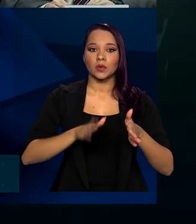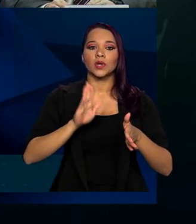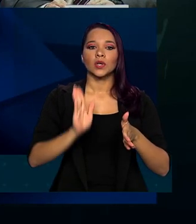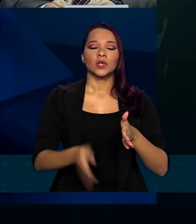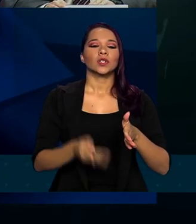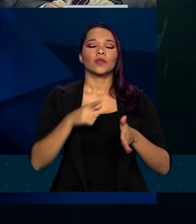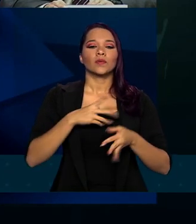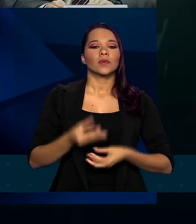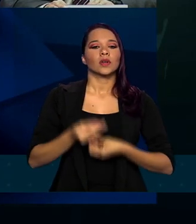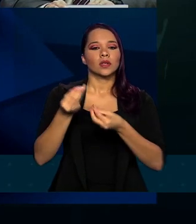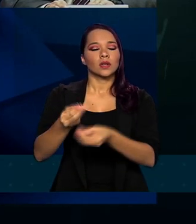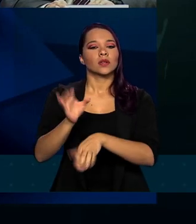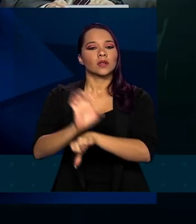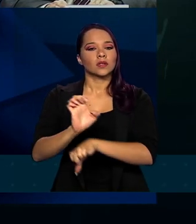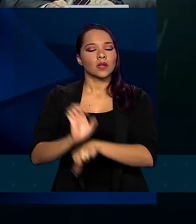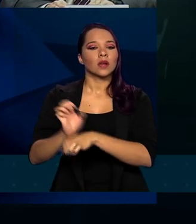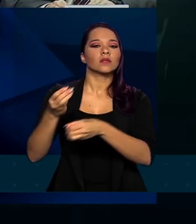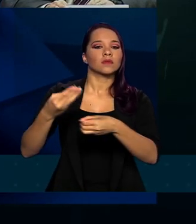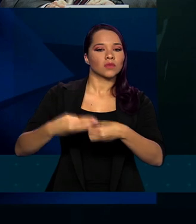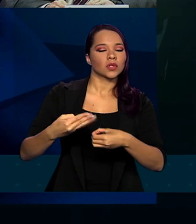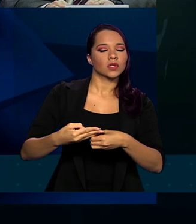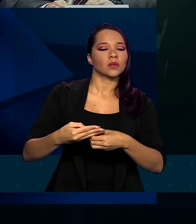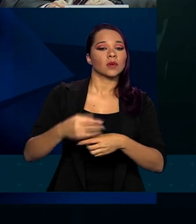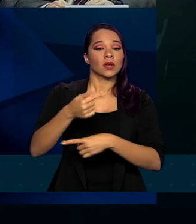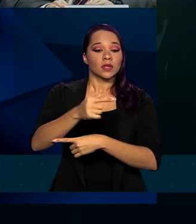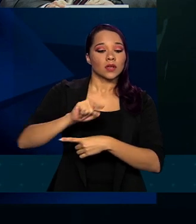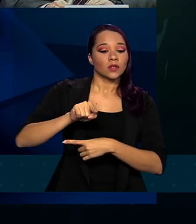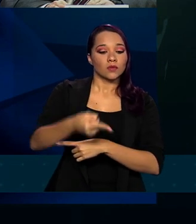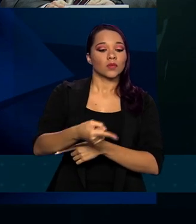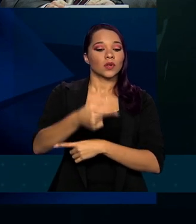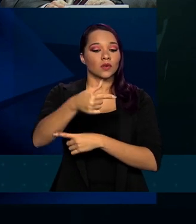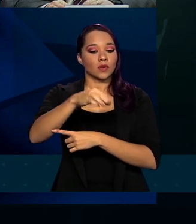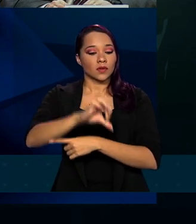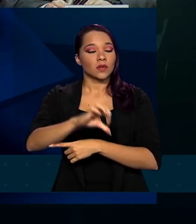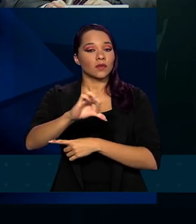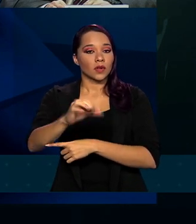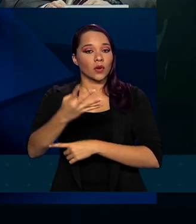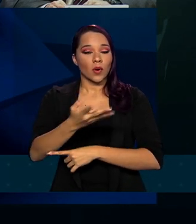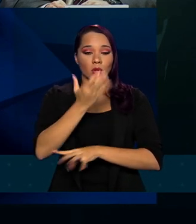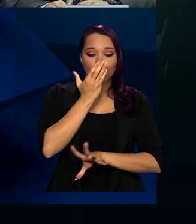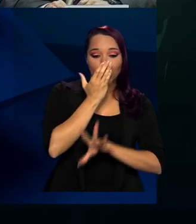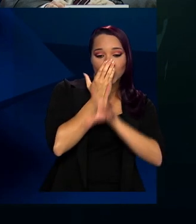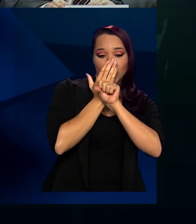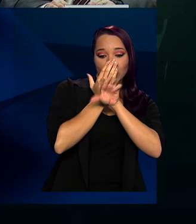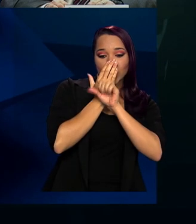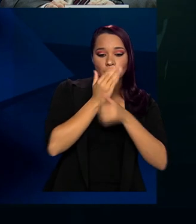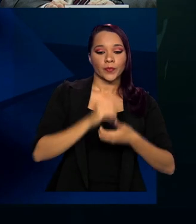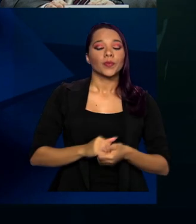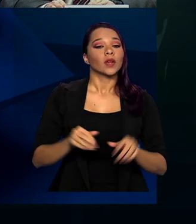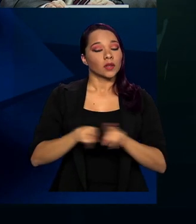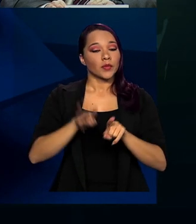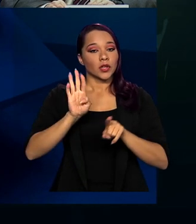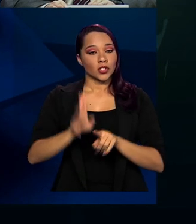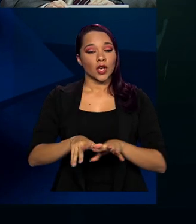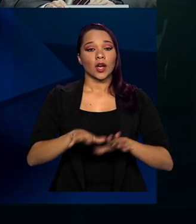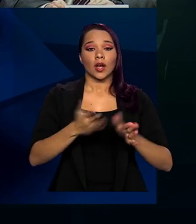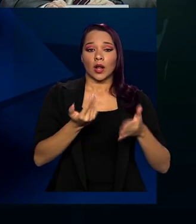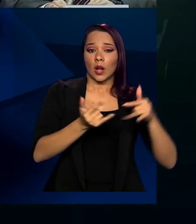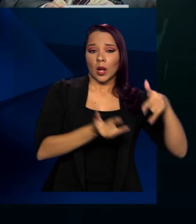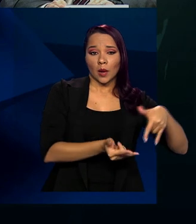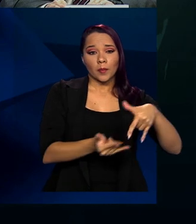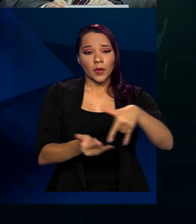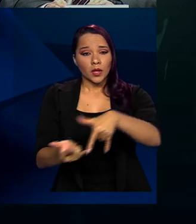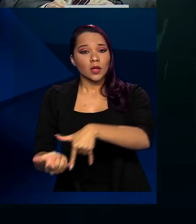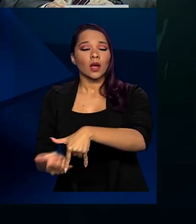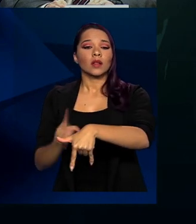foram entregues a estados e municípios 7.994 ventiladores pulmonares. Já foram habilitados, até